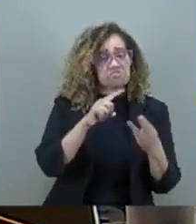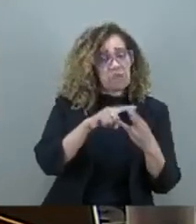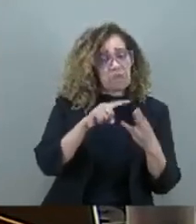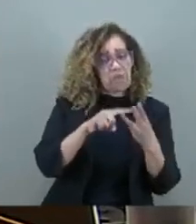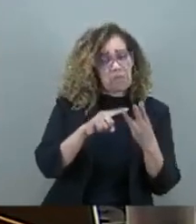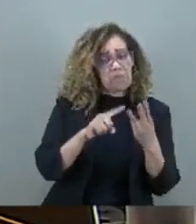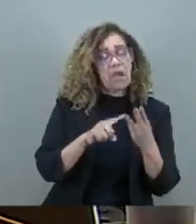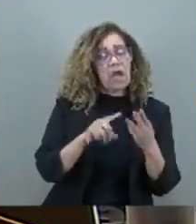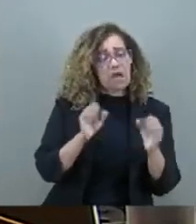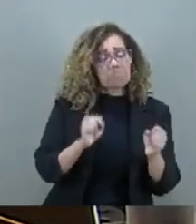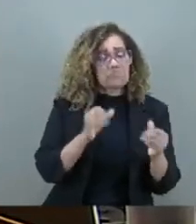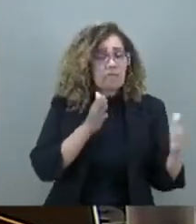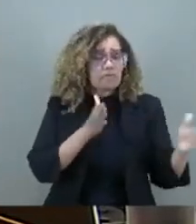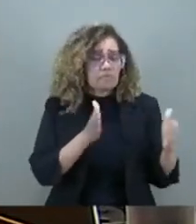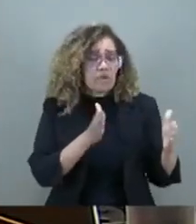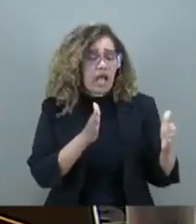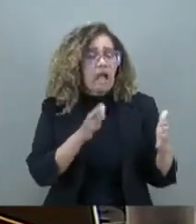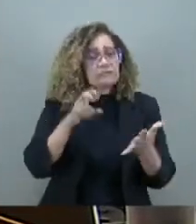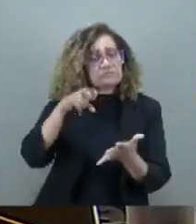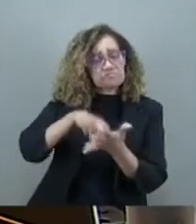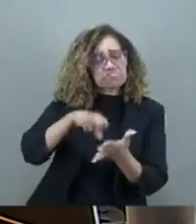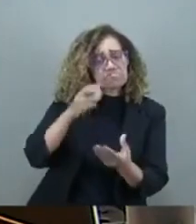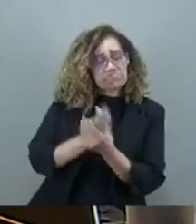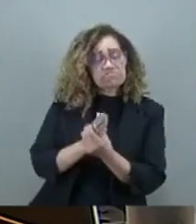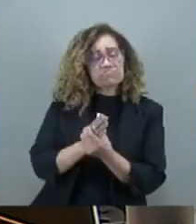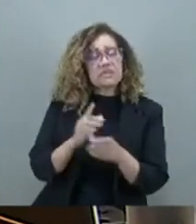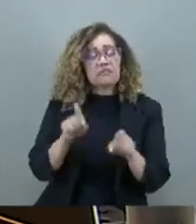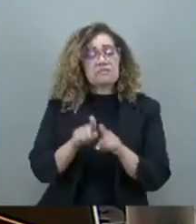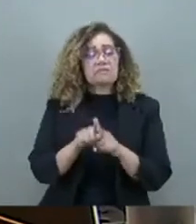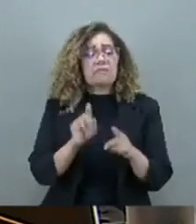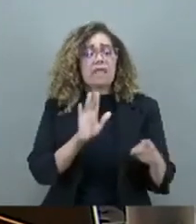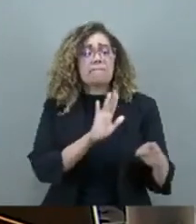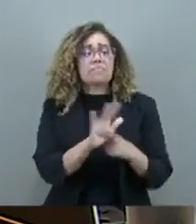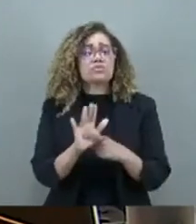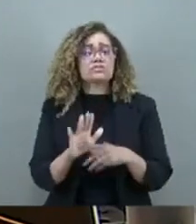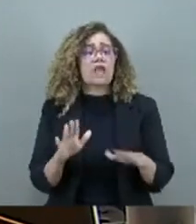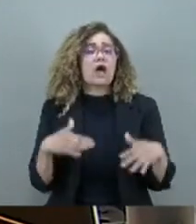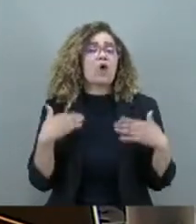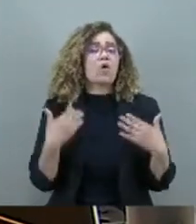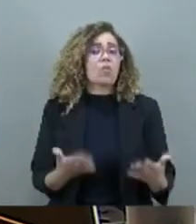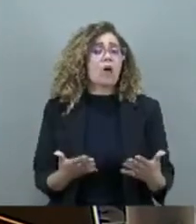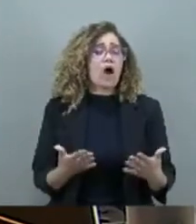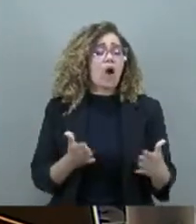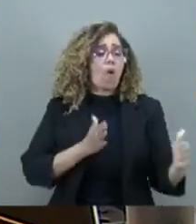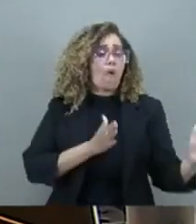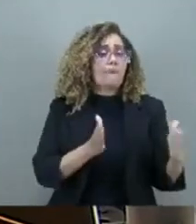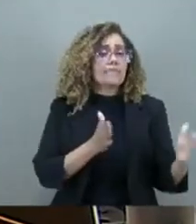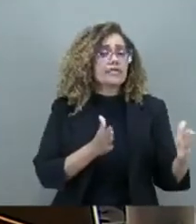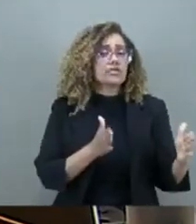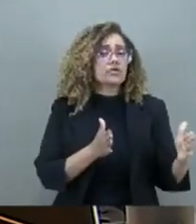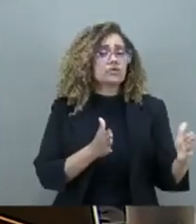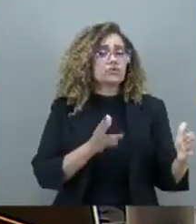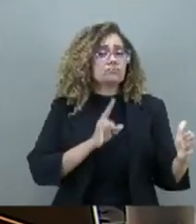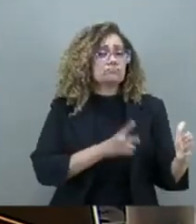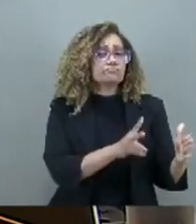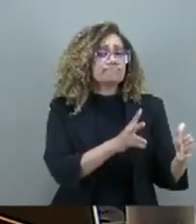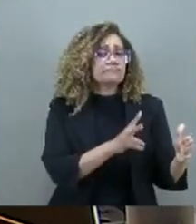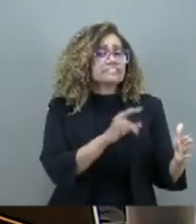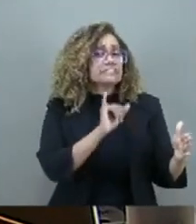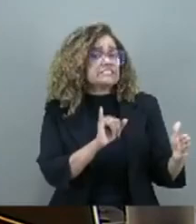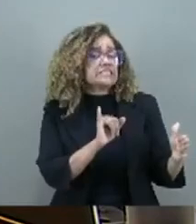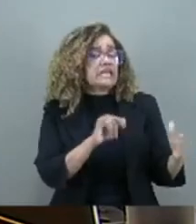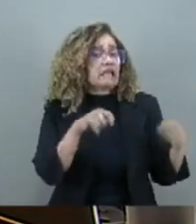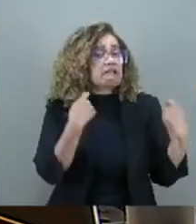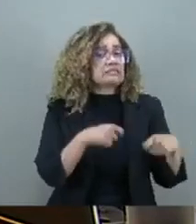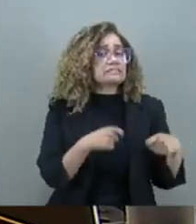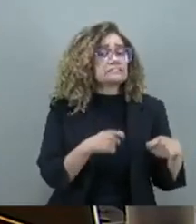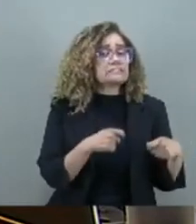seja por um decreto de prisão temporária, e aí sim estabelecendo para ver qual é o período que ele vai ser necessário para ele ter